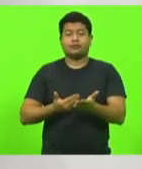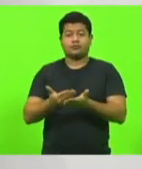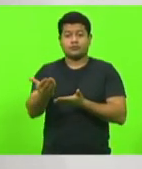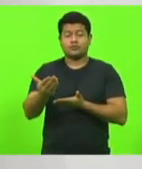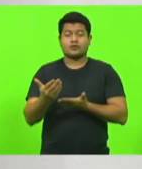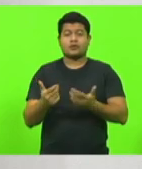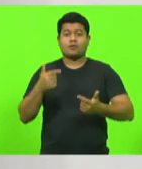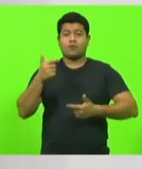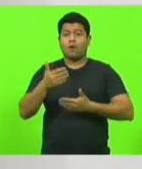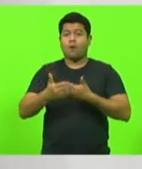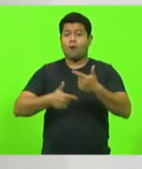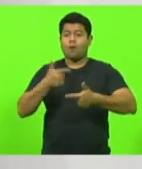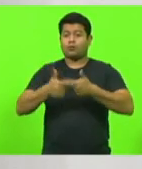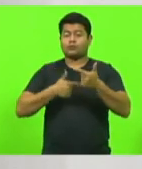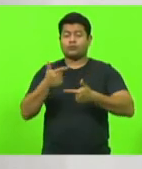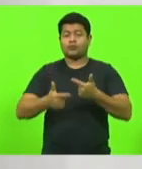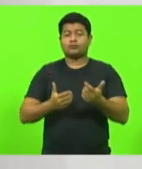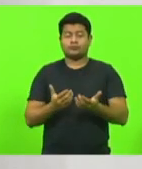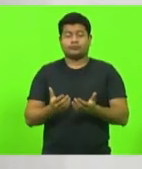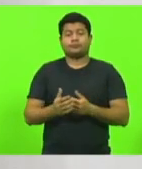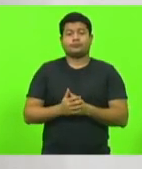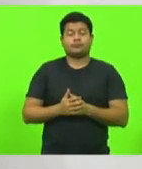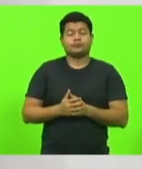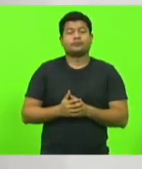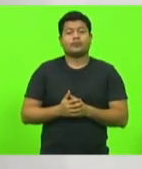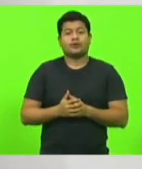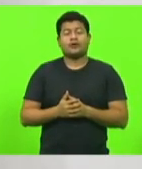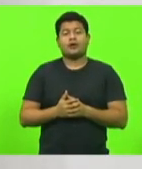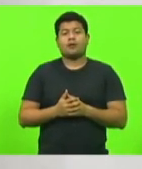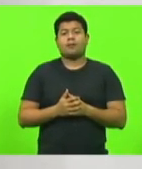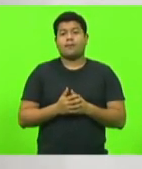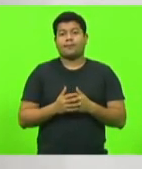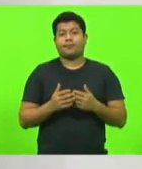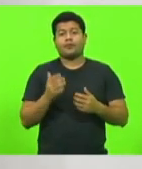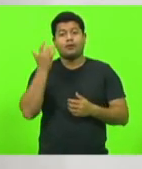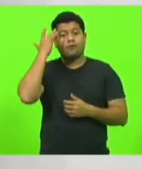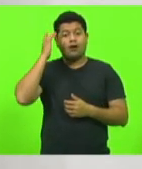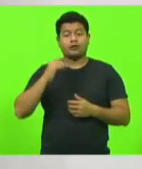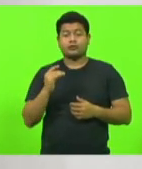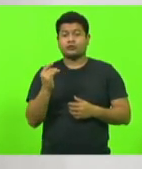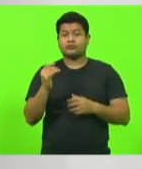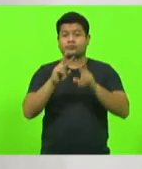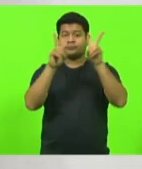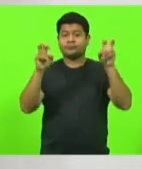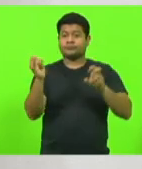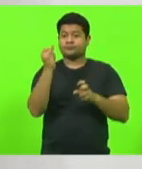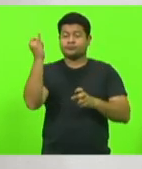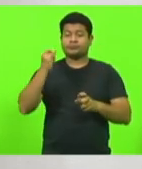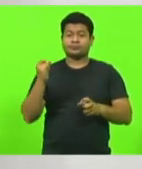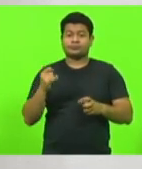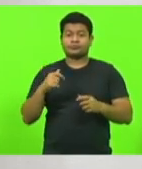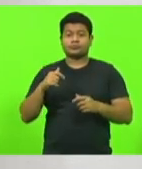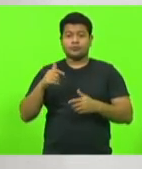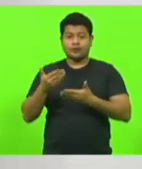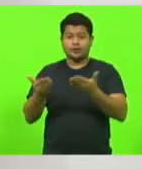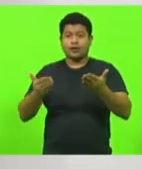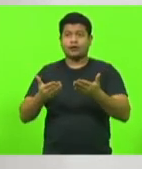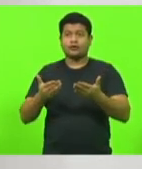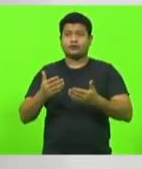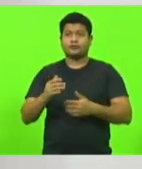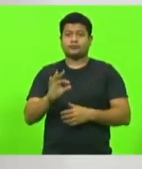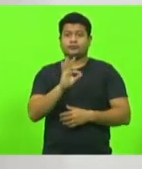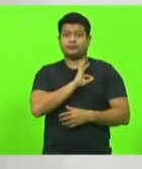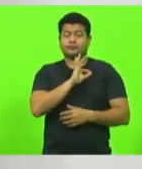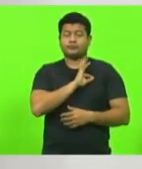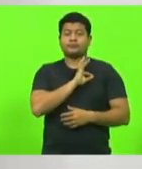importante comissão, talvez um dos assuntos mais importantes tratados na vida do militar estadual em